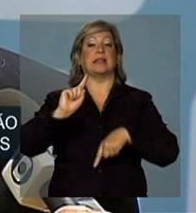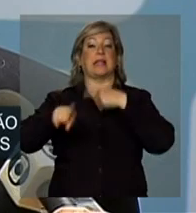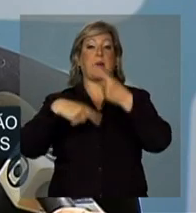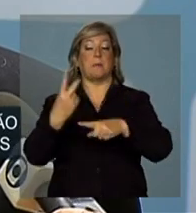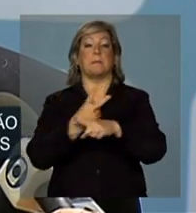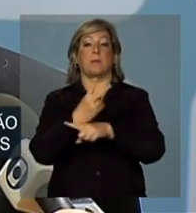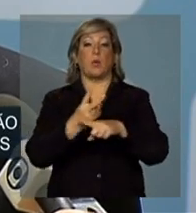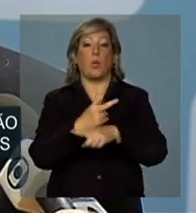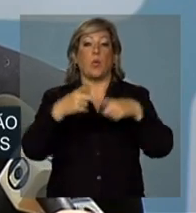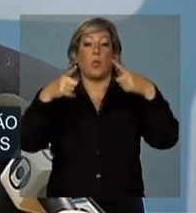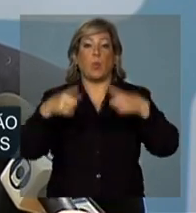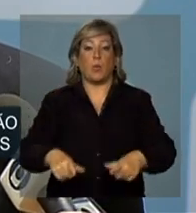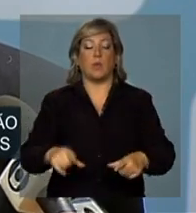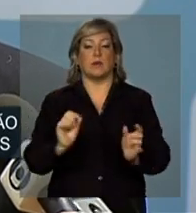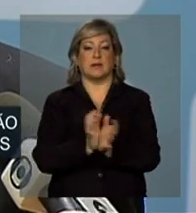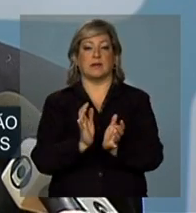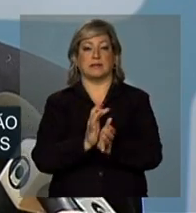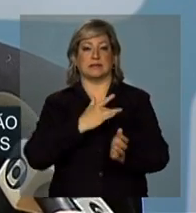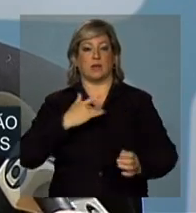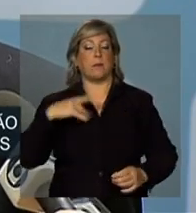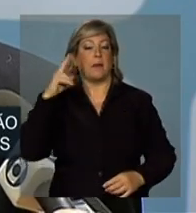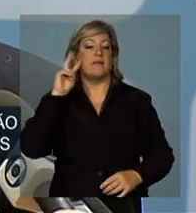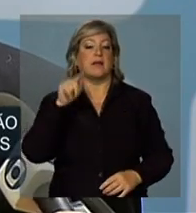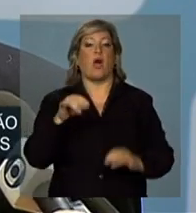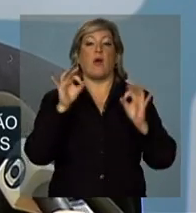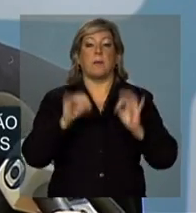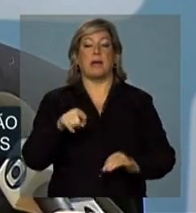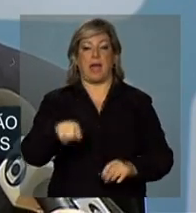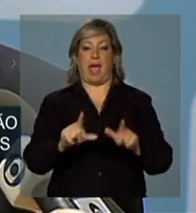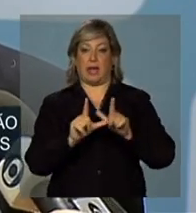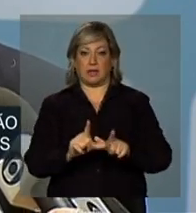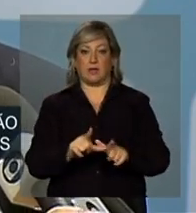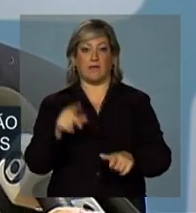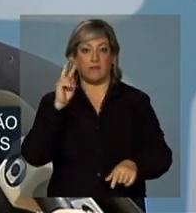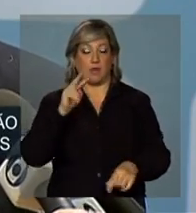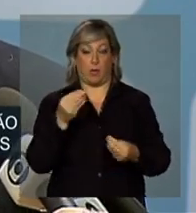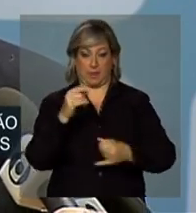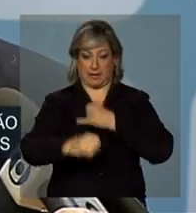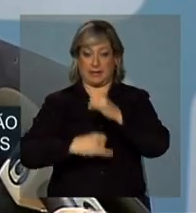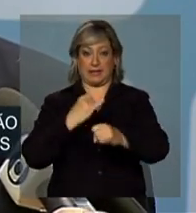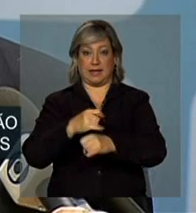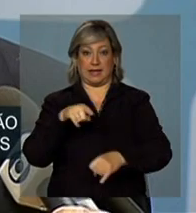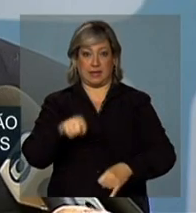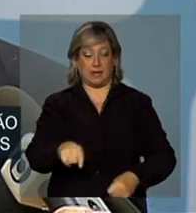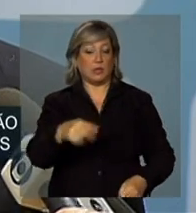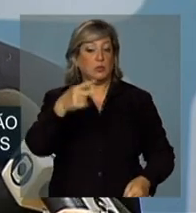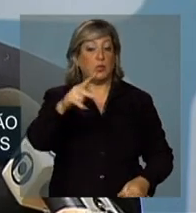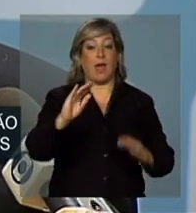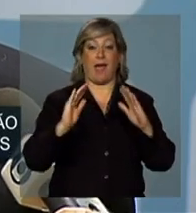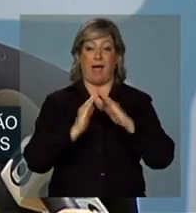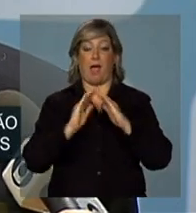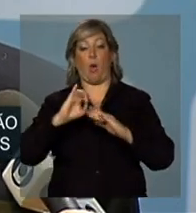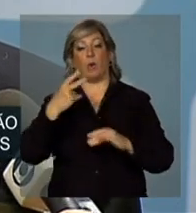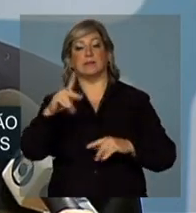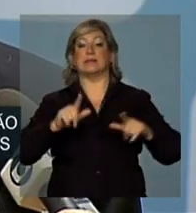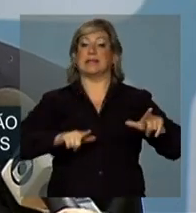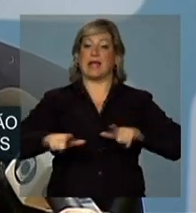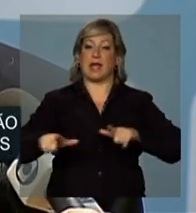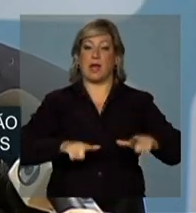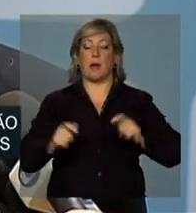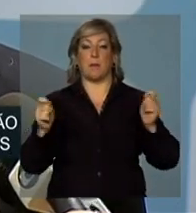confirmar esse cartão. Ou seja, ela permite, através do acesso pela internet, da sua casa, do local de trabalho,